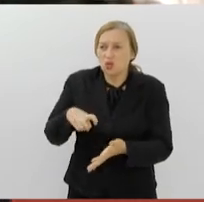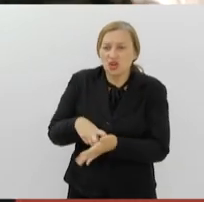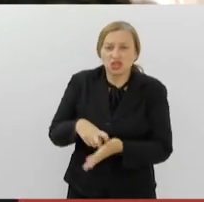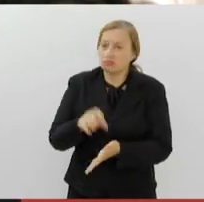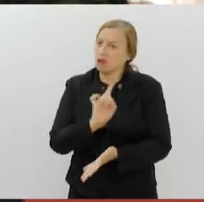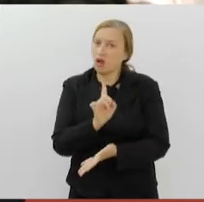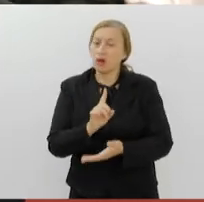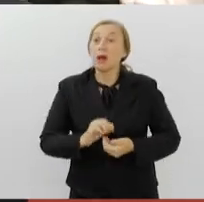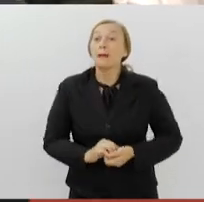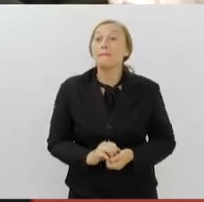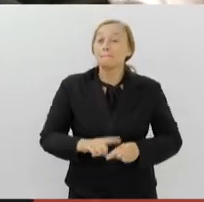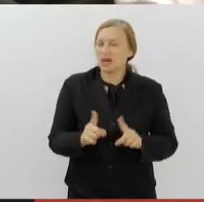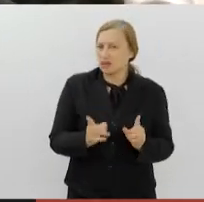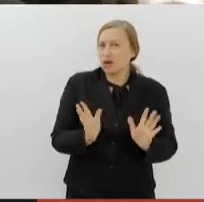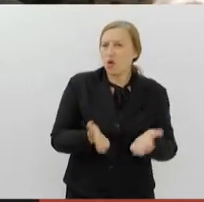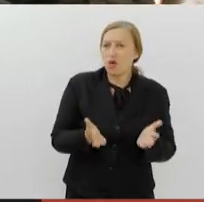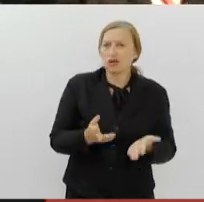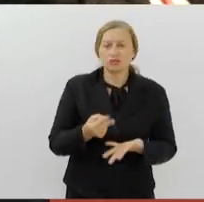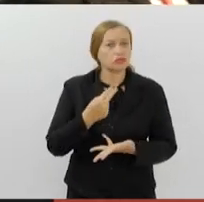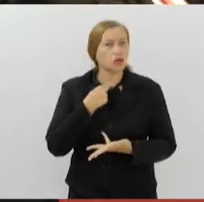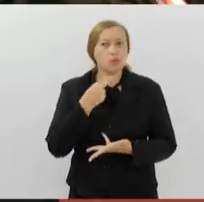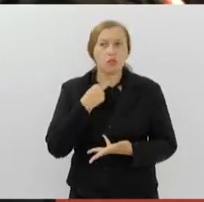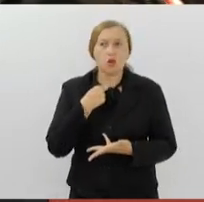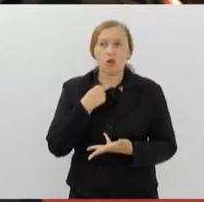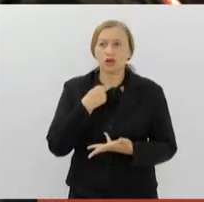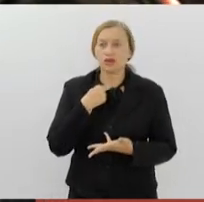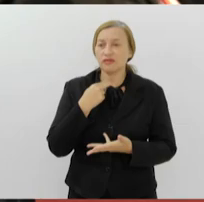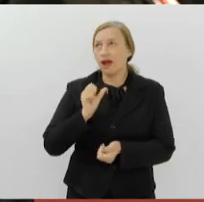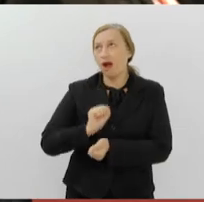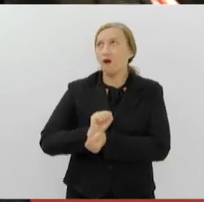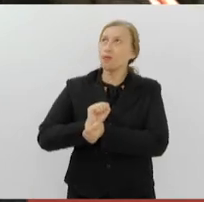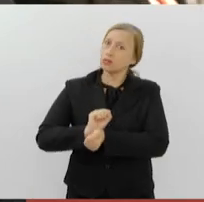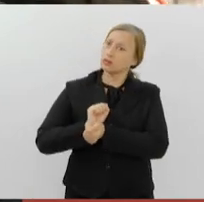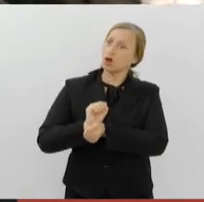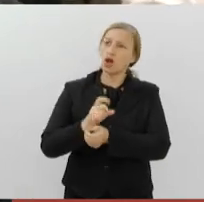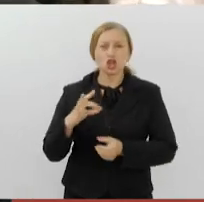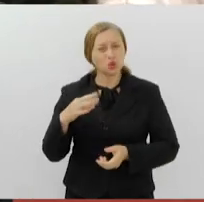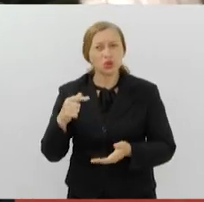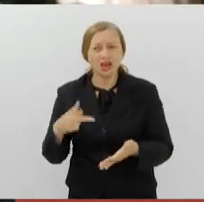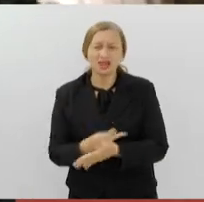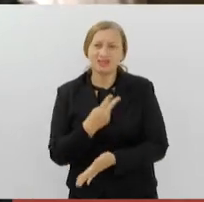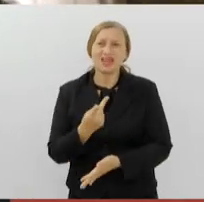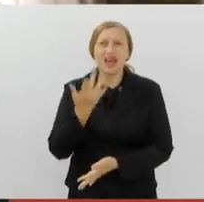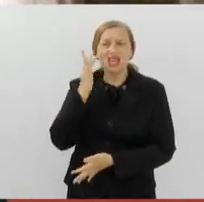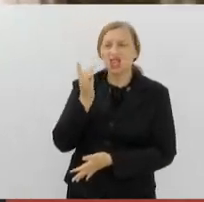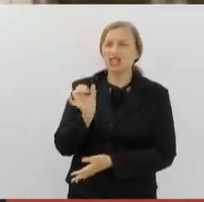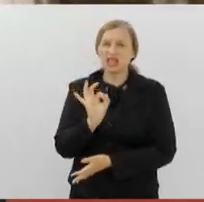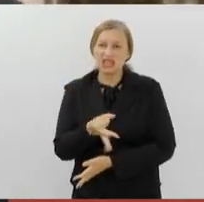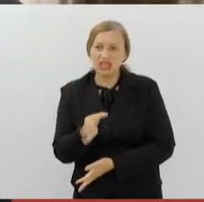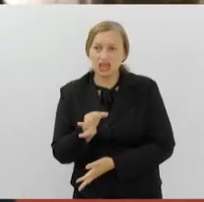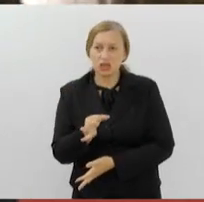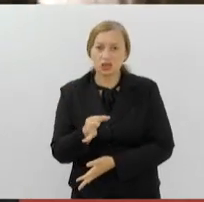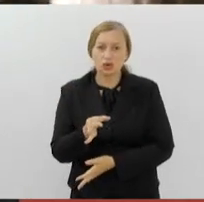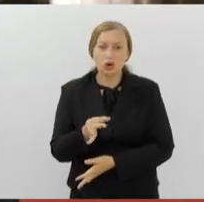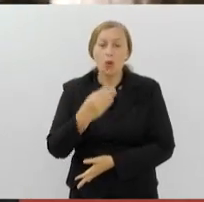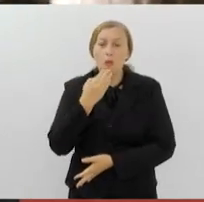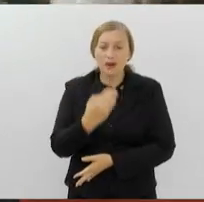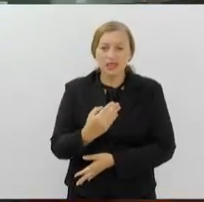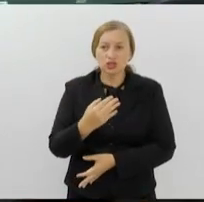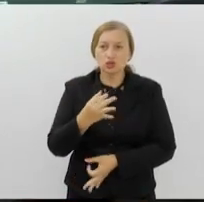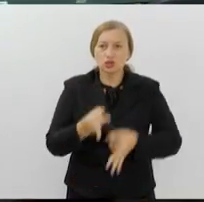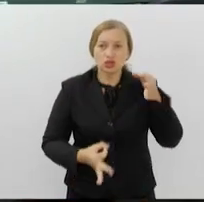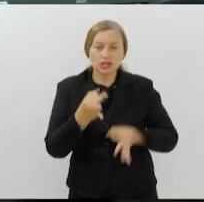disso. Agora, também não dá para ficar do lado esperando que as coisas aconteçam e achar que está certo uma decisão judicial não ser cumprida.